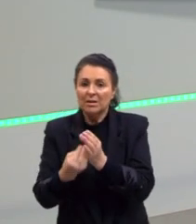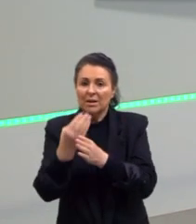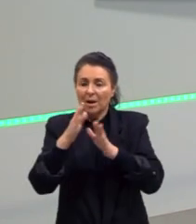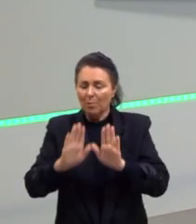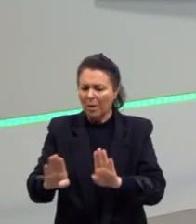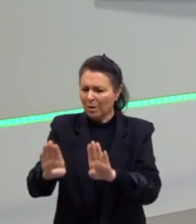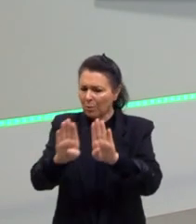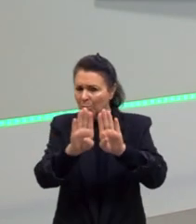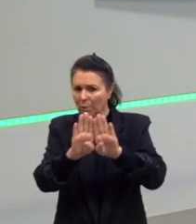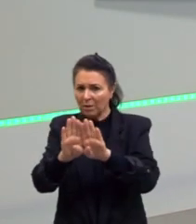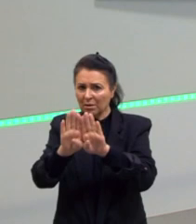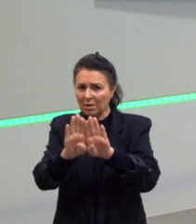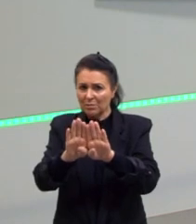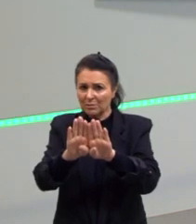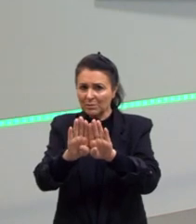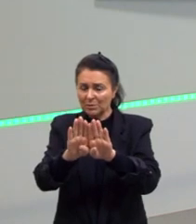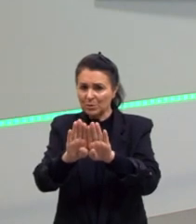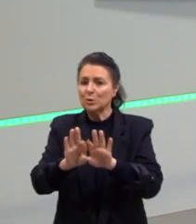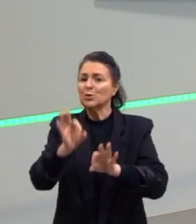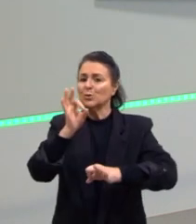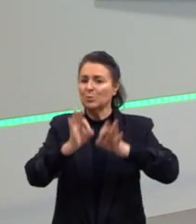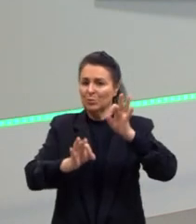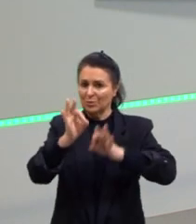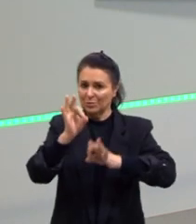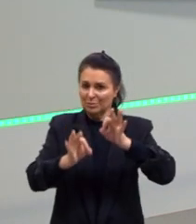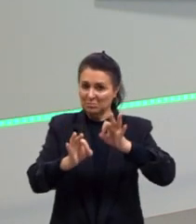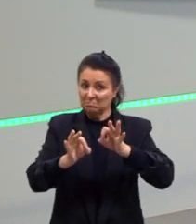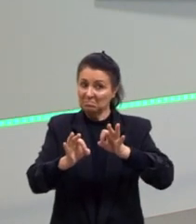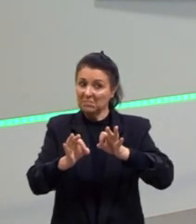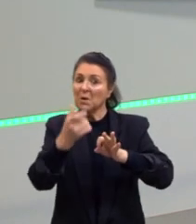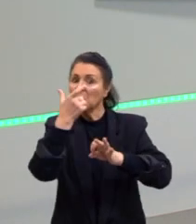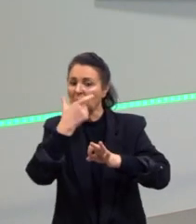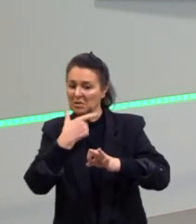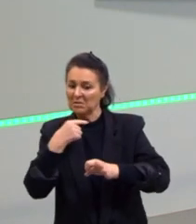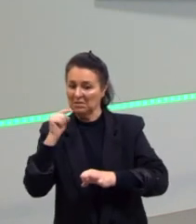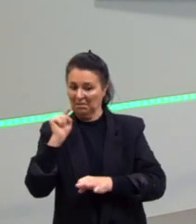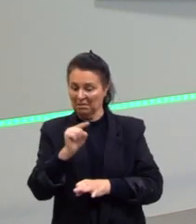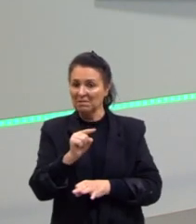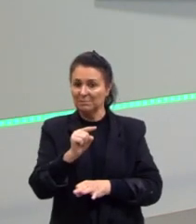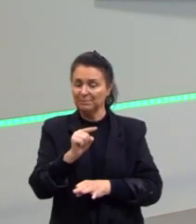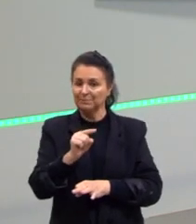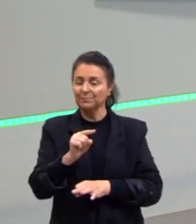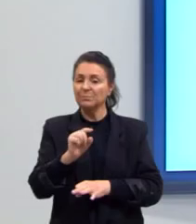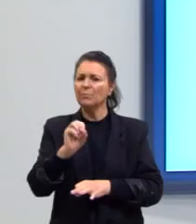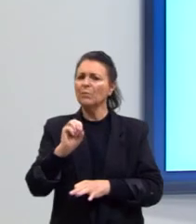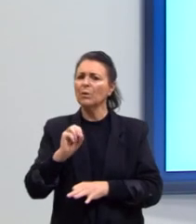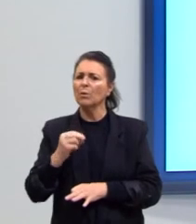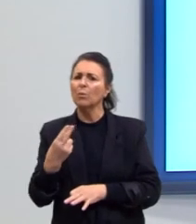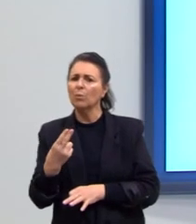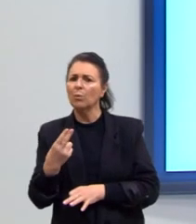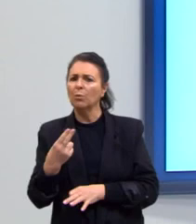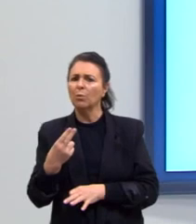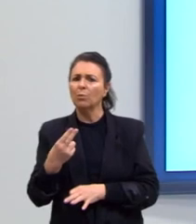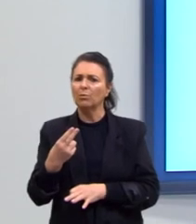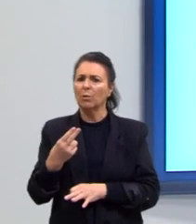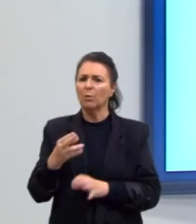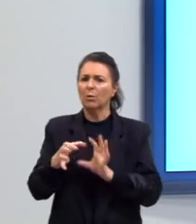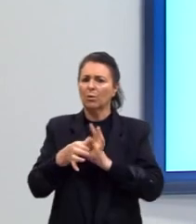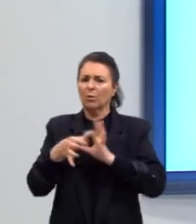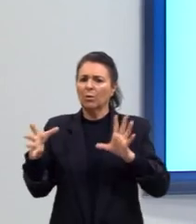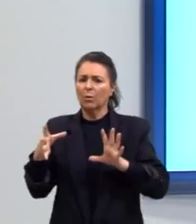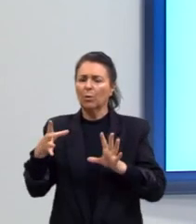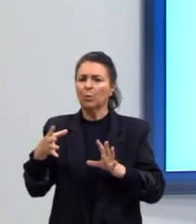paridade, uma igualdade jurídica. Então, me parece essa alternativa, sim. Ou será que é a abolição dos partidos